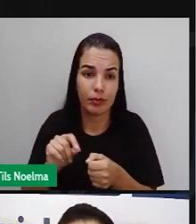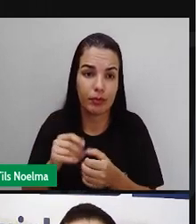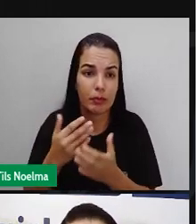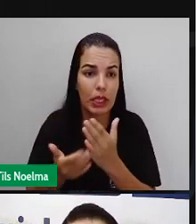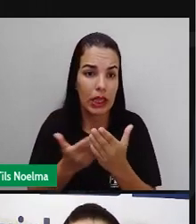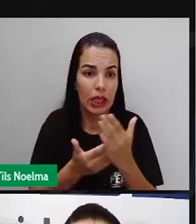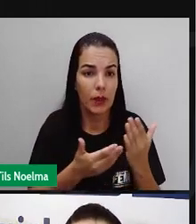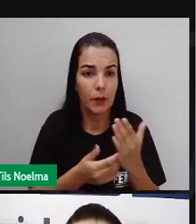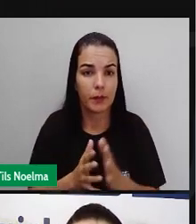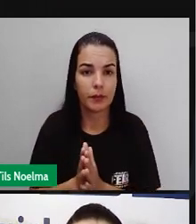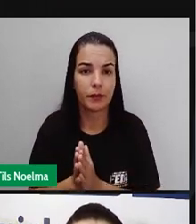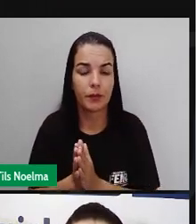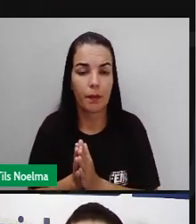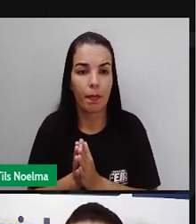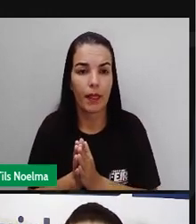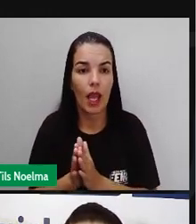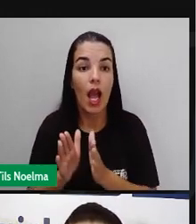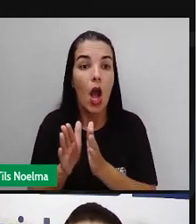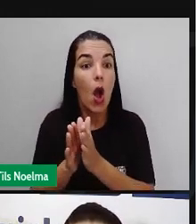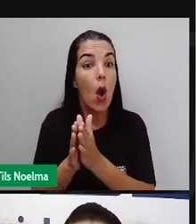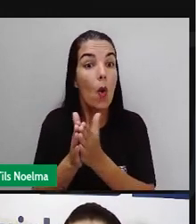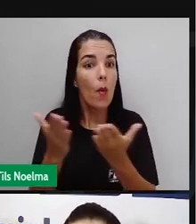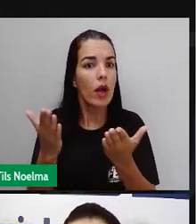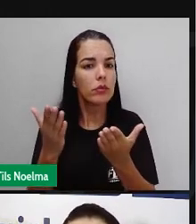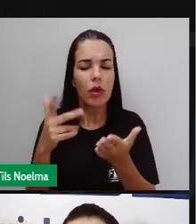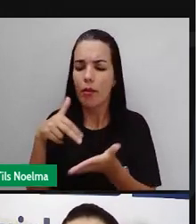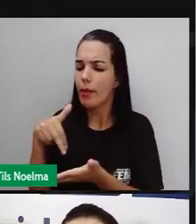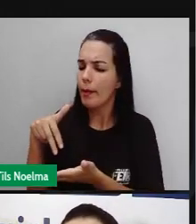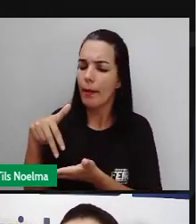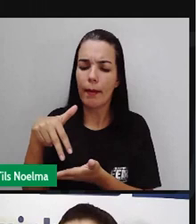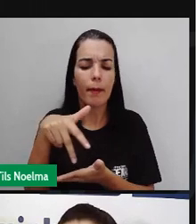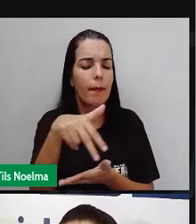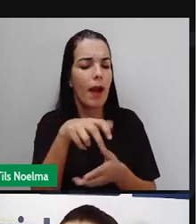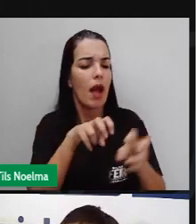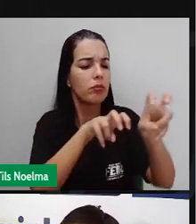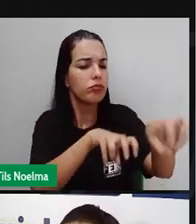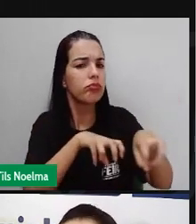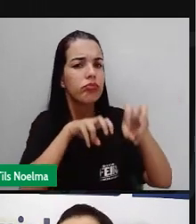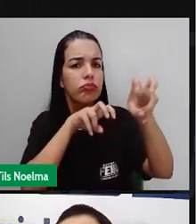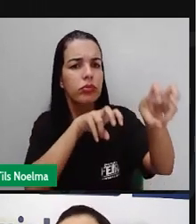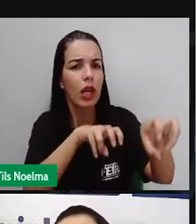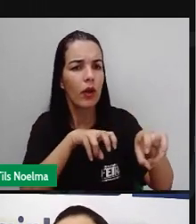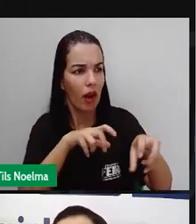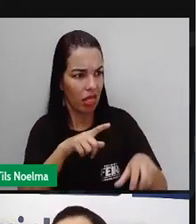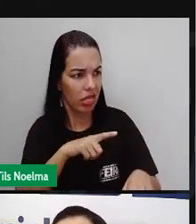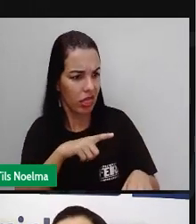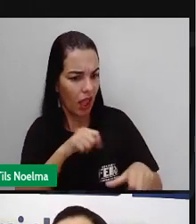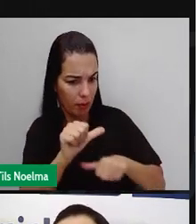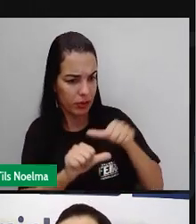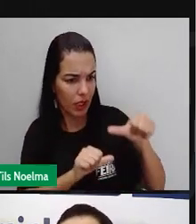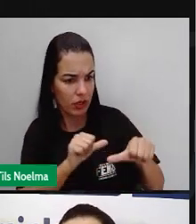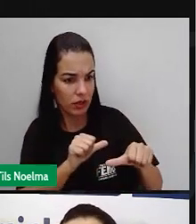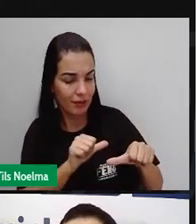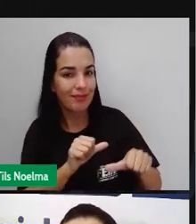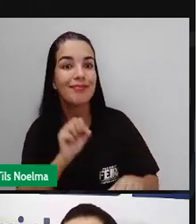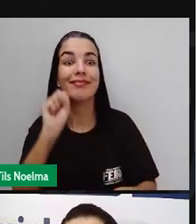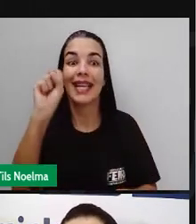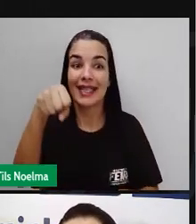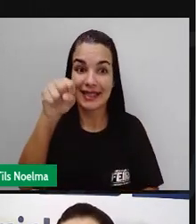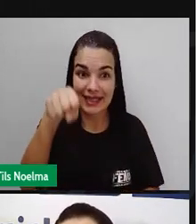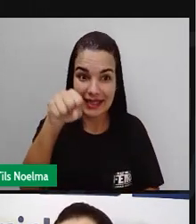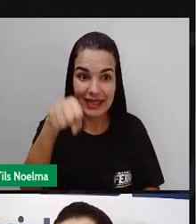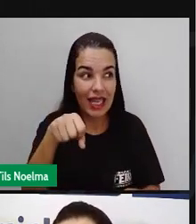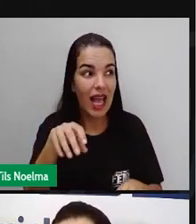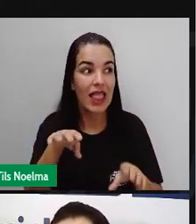Quando transitamos pela área rural, percebemos mudança na paisagem? Também há mudança na paisagem. Por exemplo,